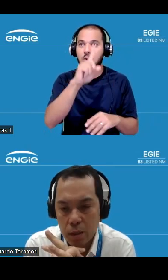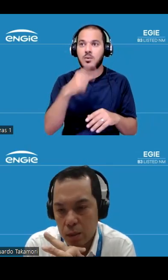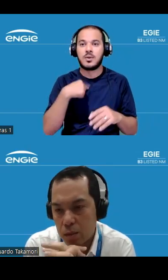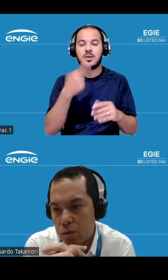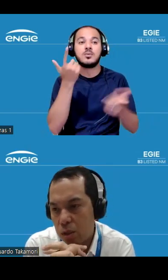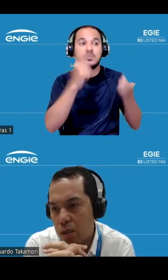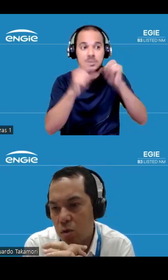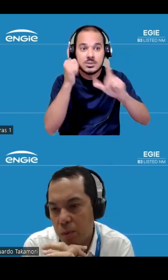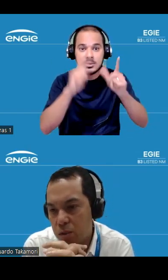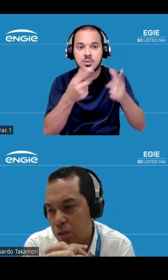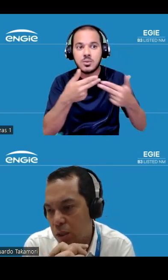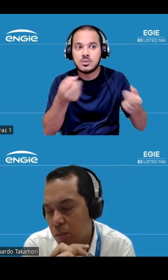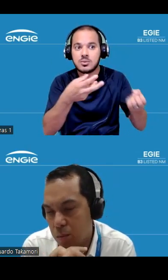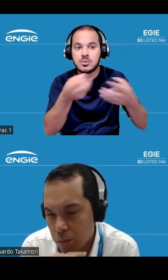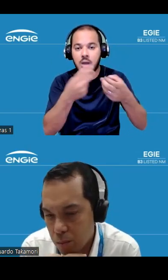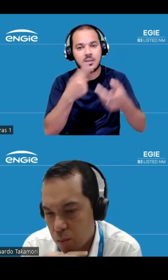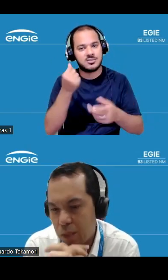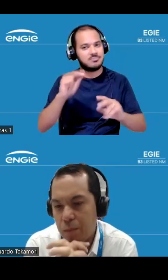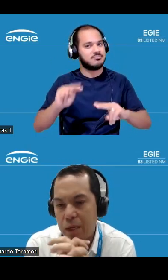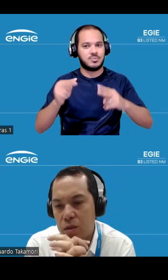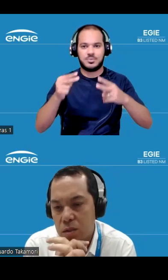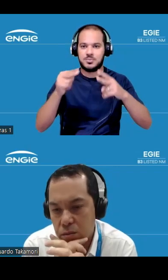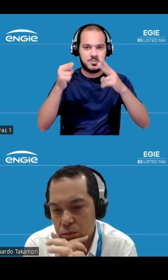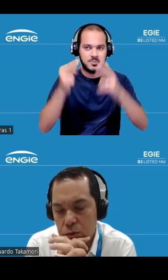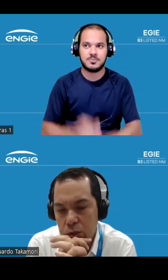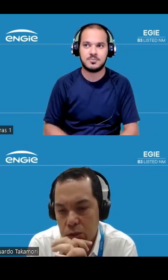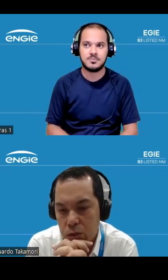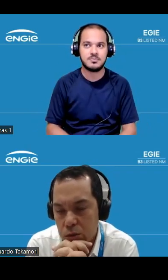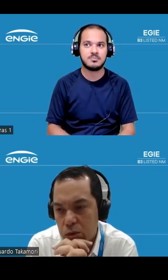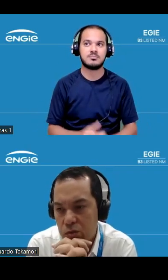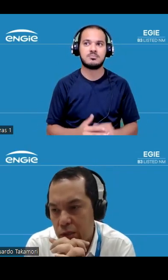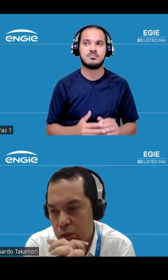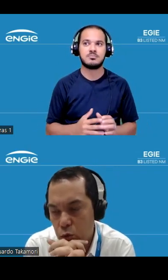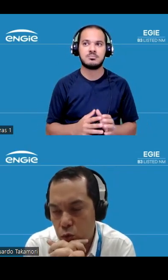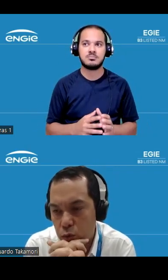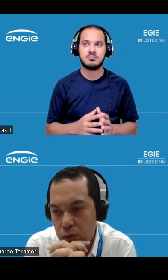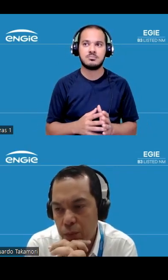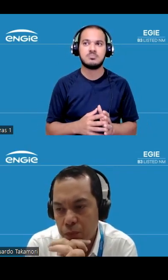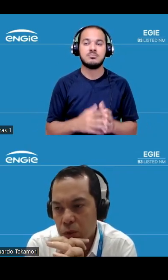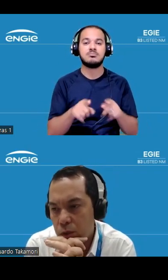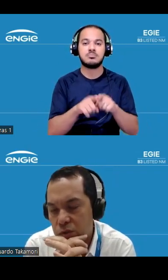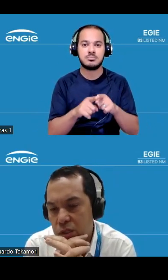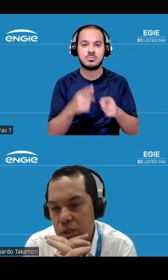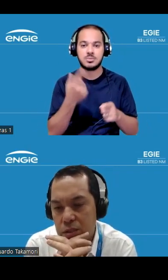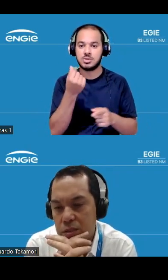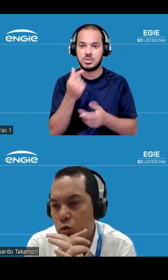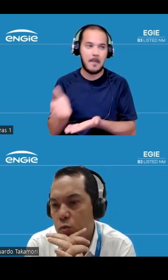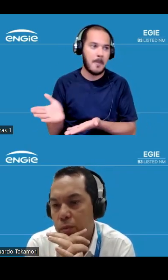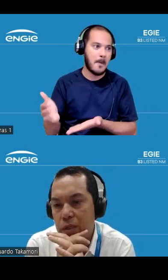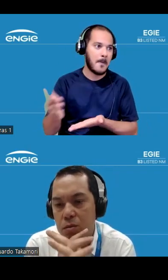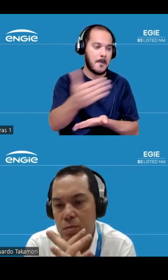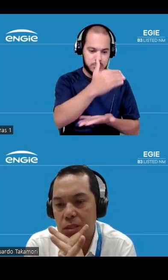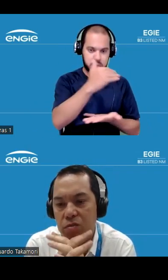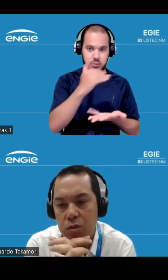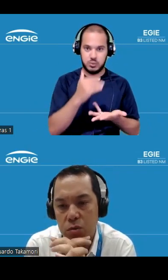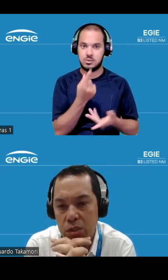então a gente tem naturalmente uma retenção de lucro aqui isso vai ser interessado em algum